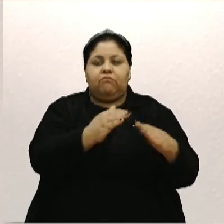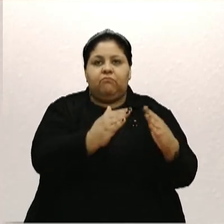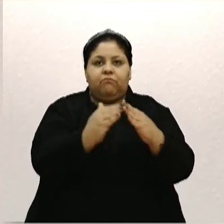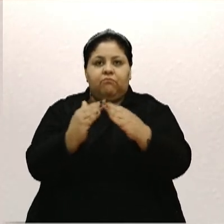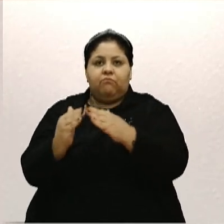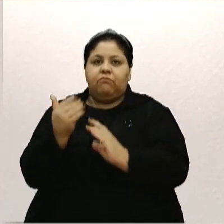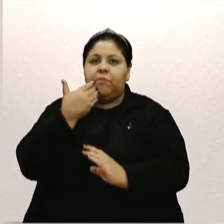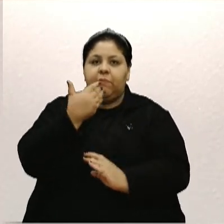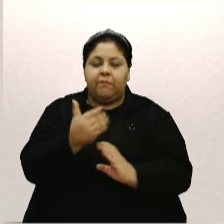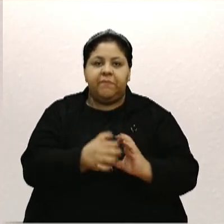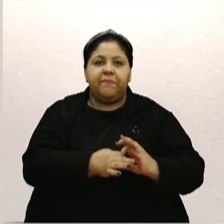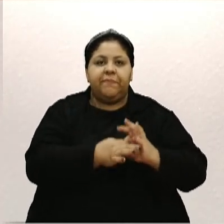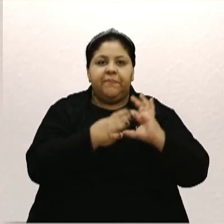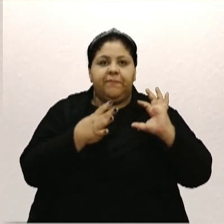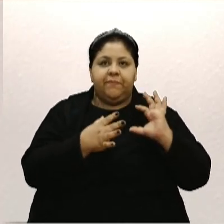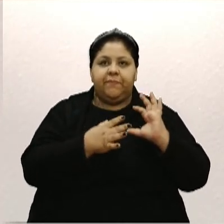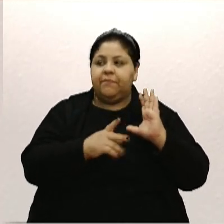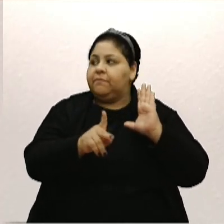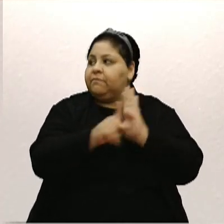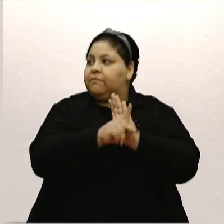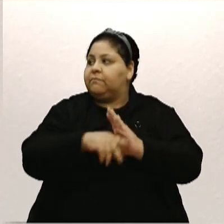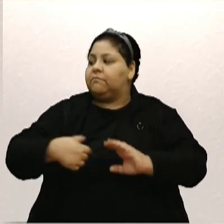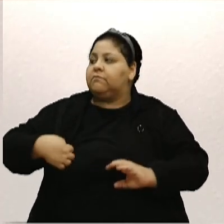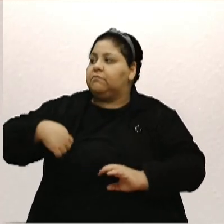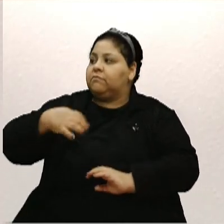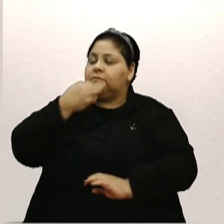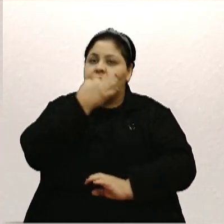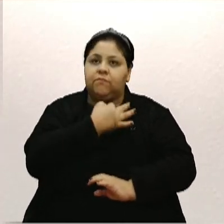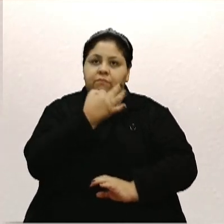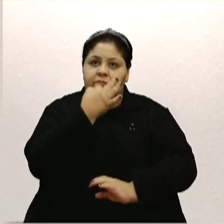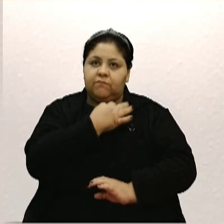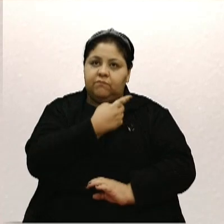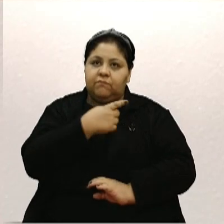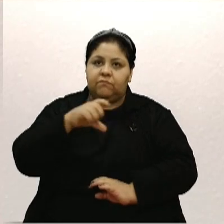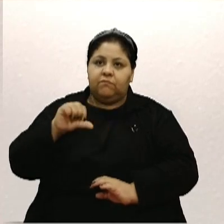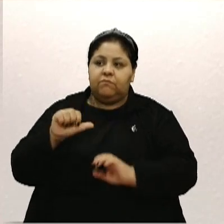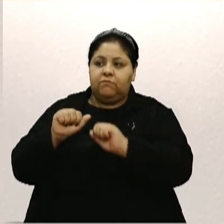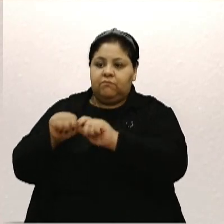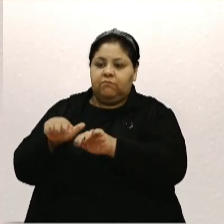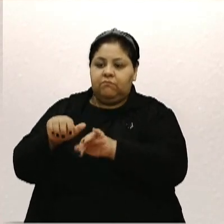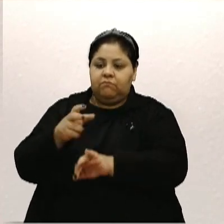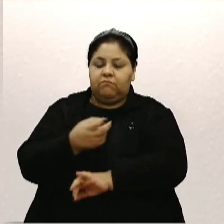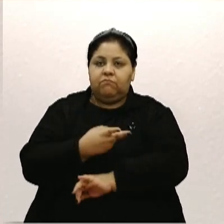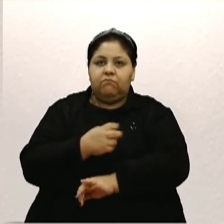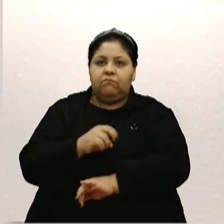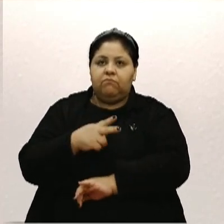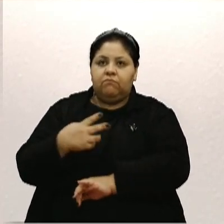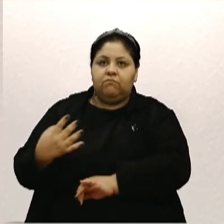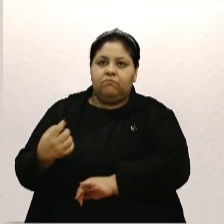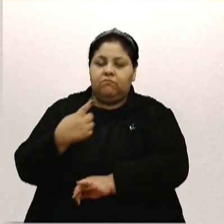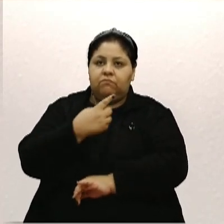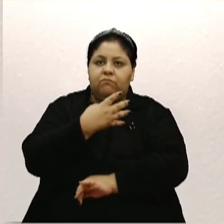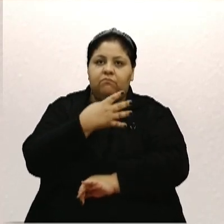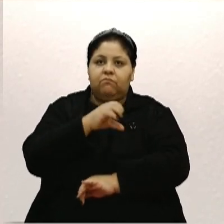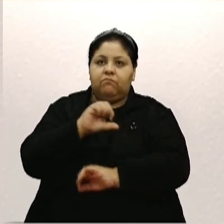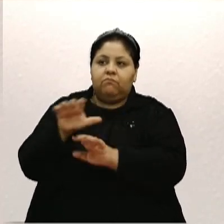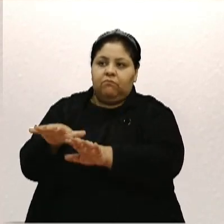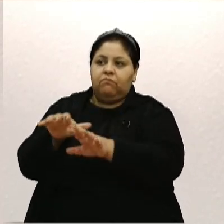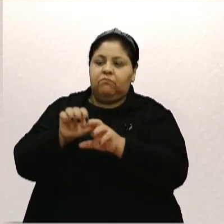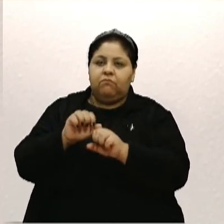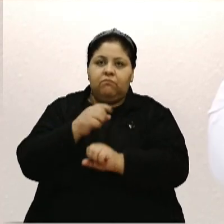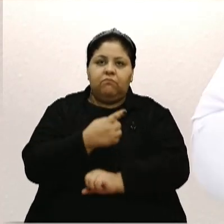manifesta favoravelmente a este projeto. Caxias do Sul, 19 de setembro de 2024, 149 anos da colonização,